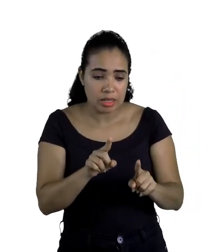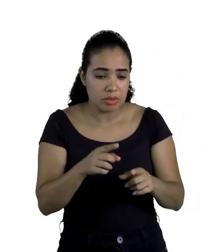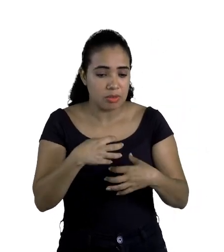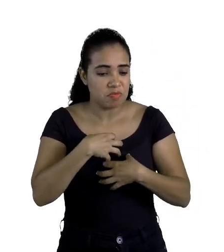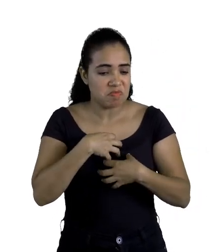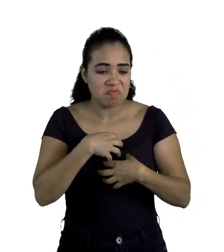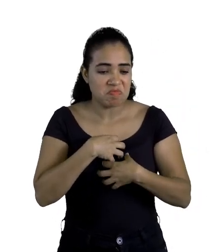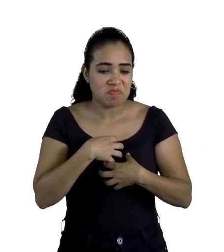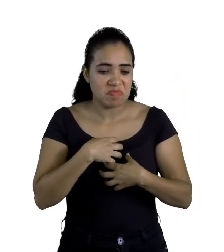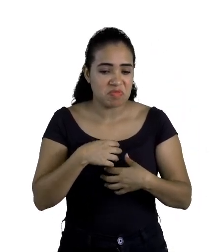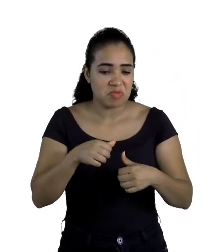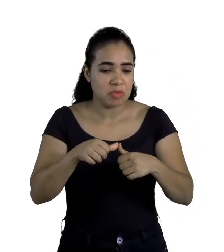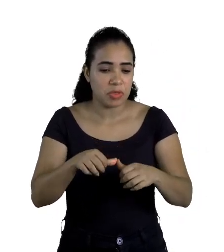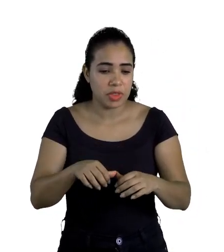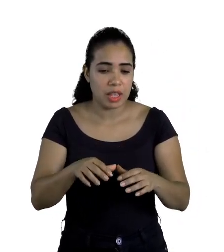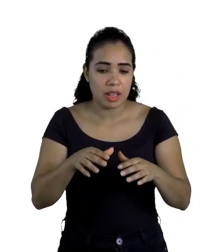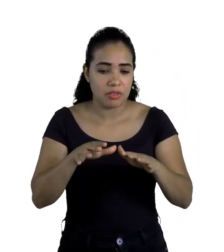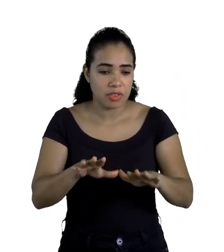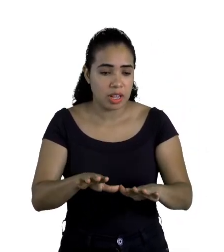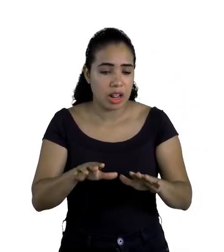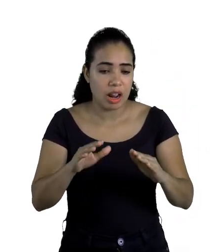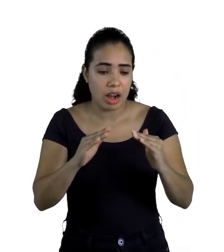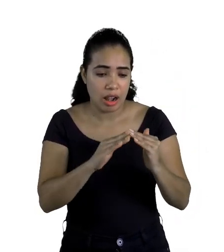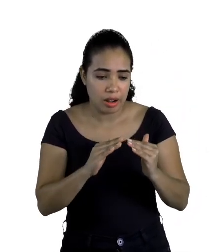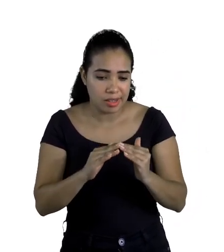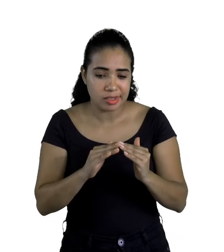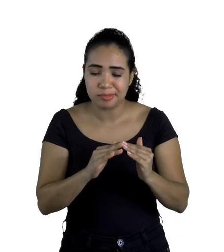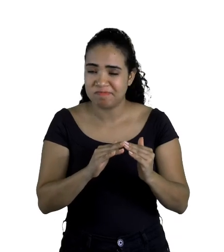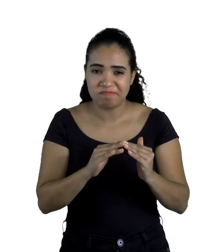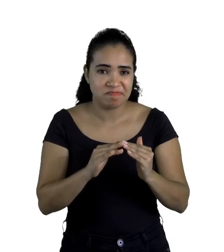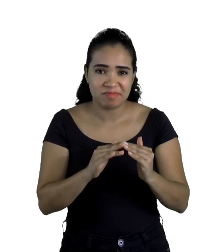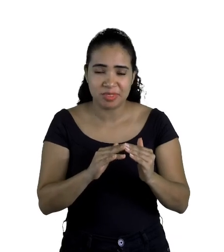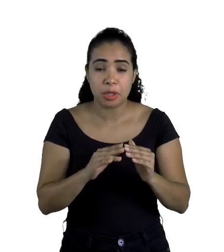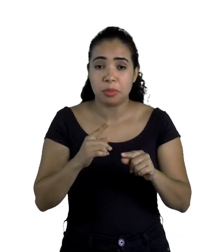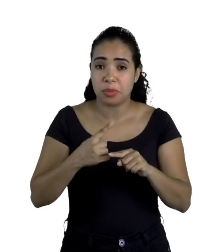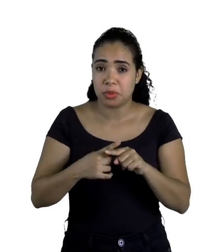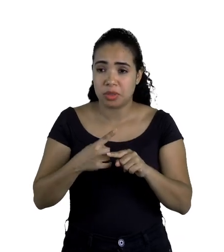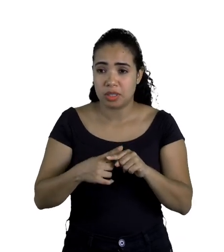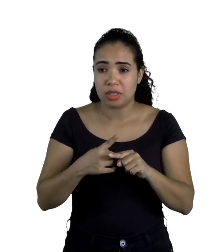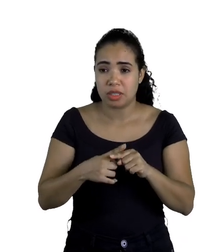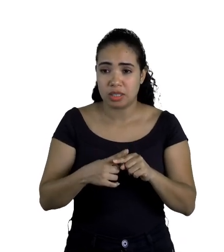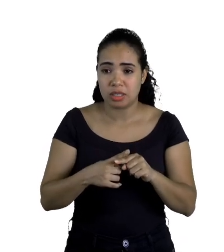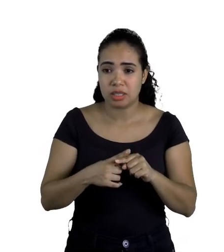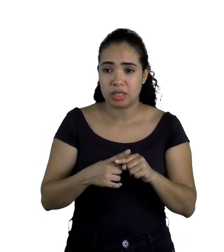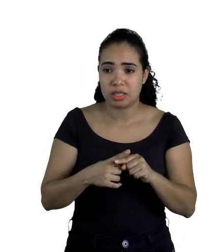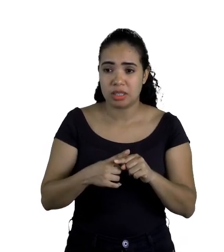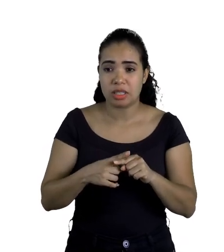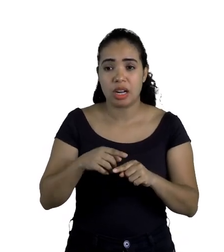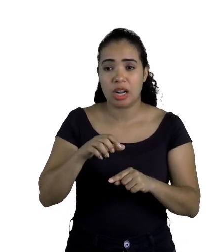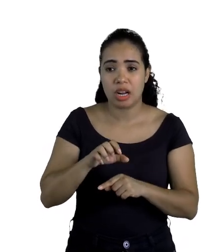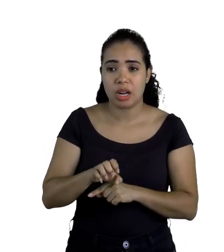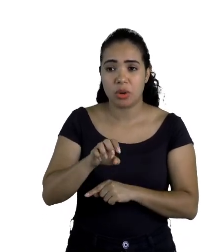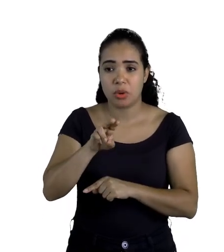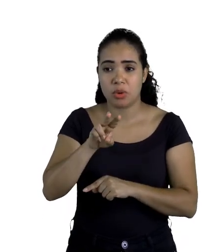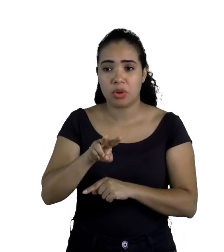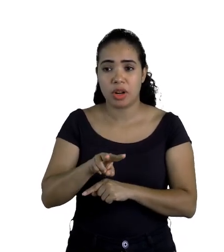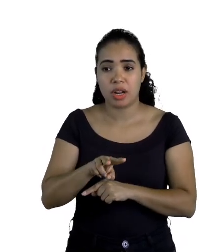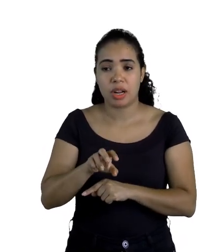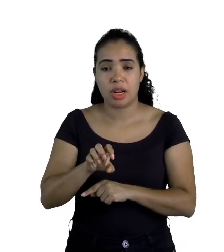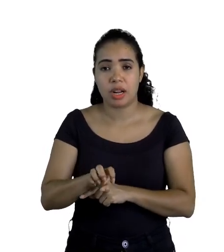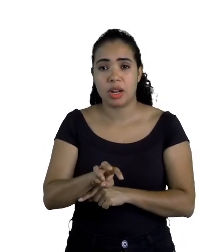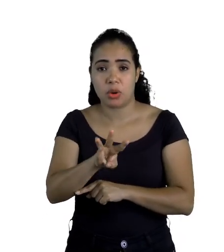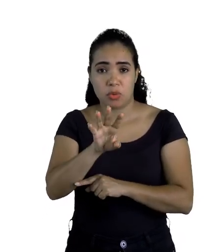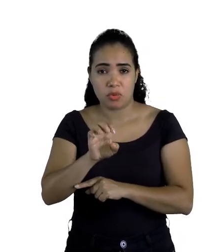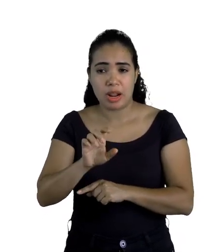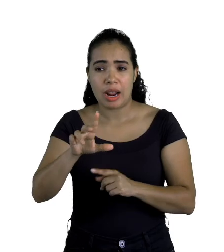a ela e não poder ficar somente naquela terra, pois ele era Euê, a folha, e